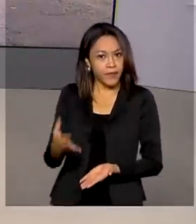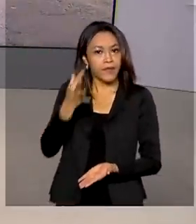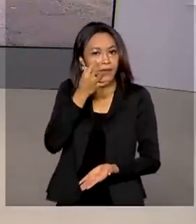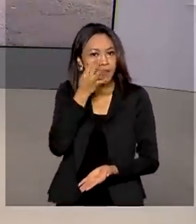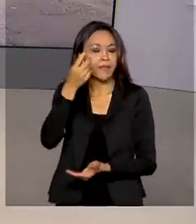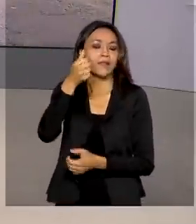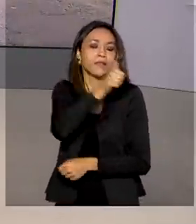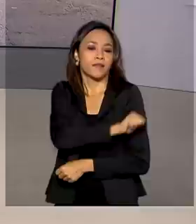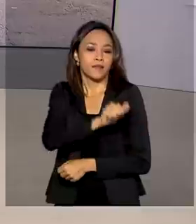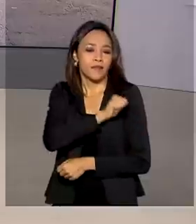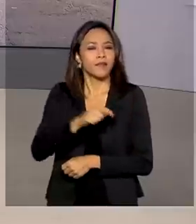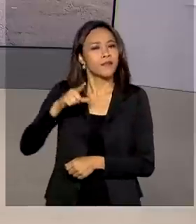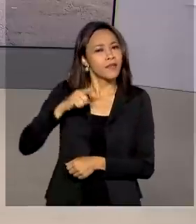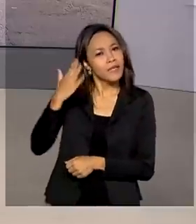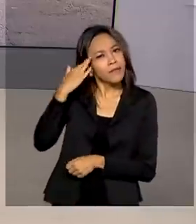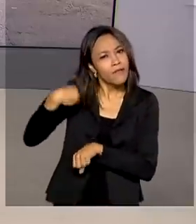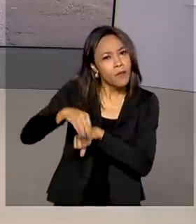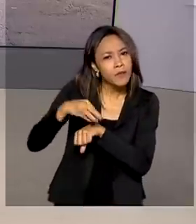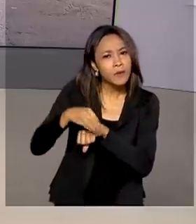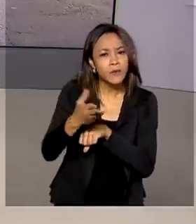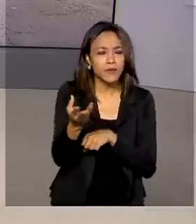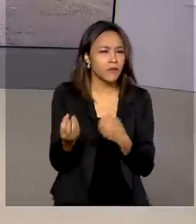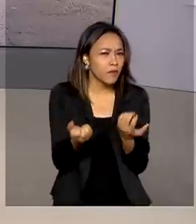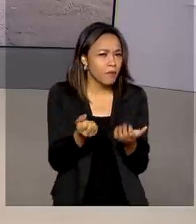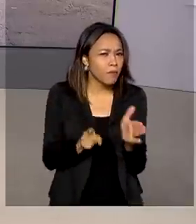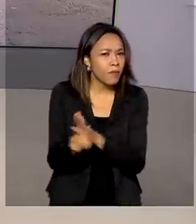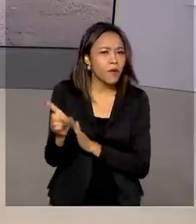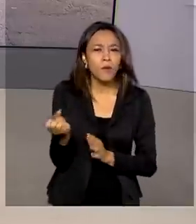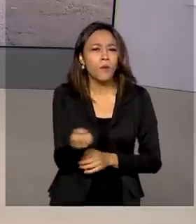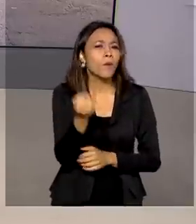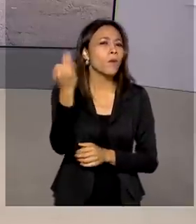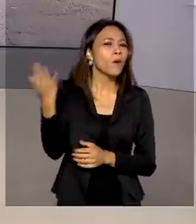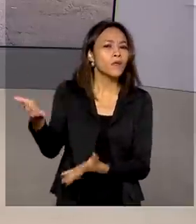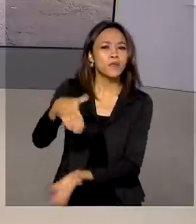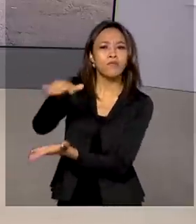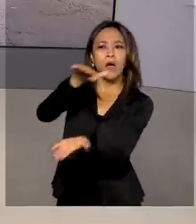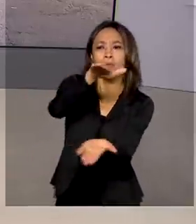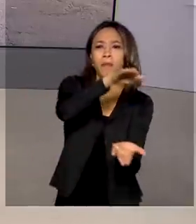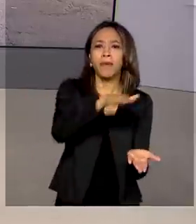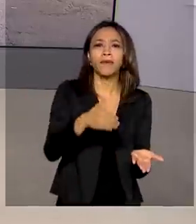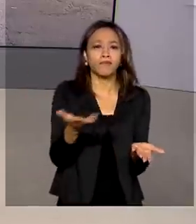com essas informações para a gente. Tiago, bom dia para você. Quantas doses vão ser entregues?